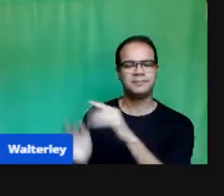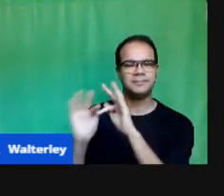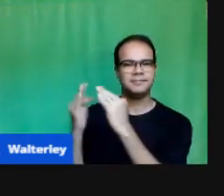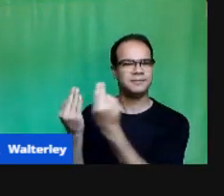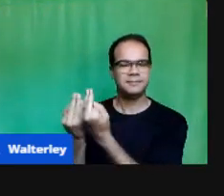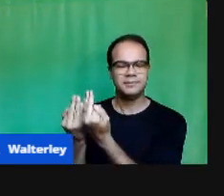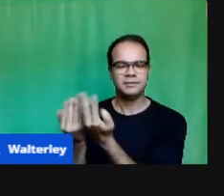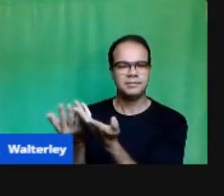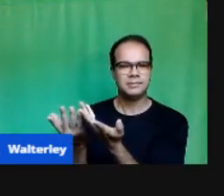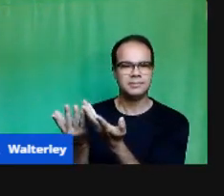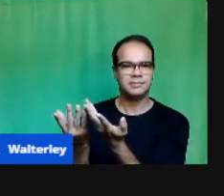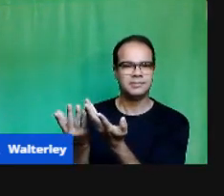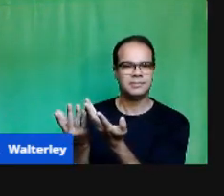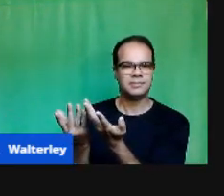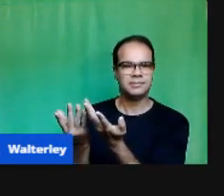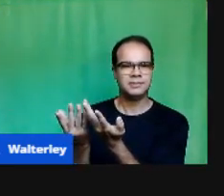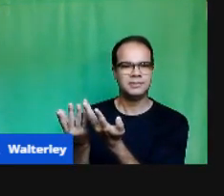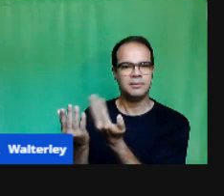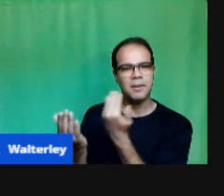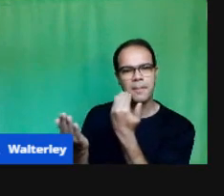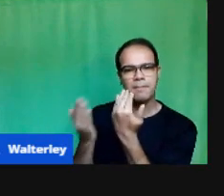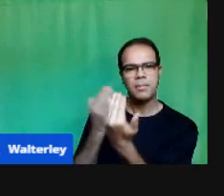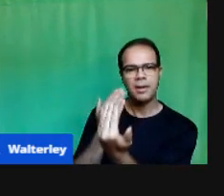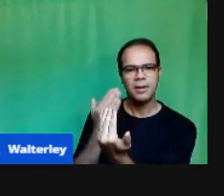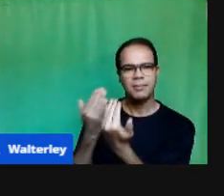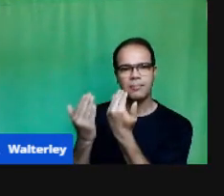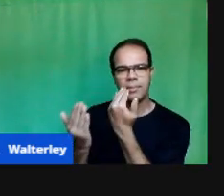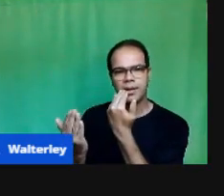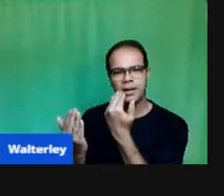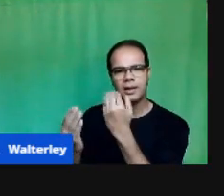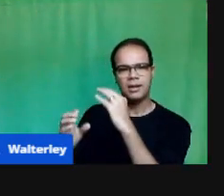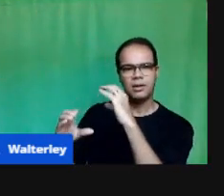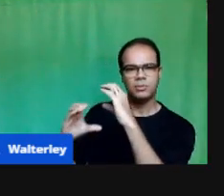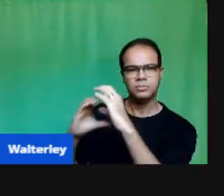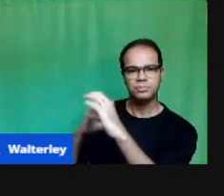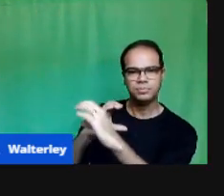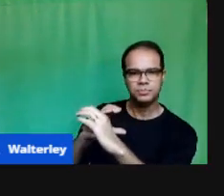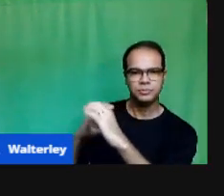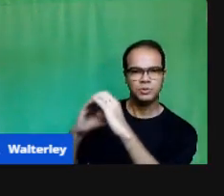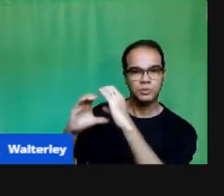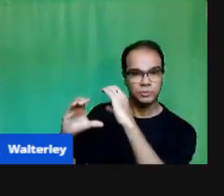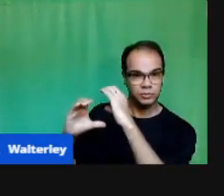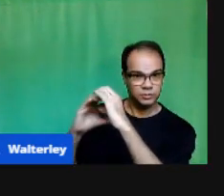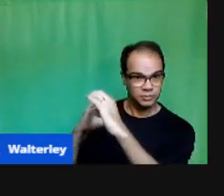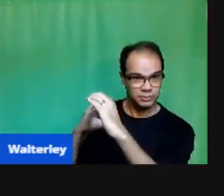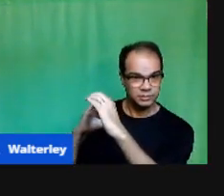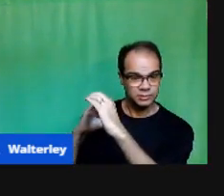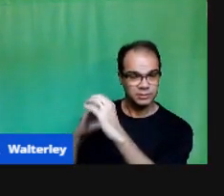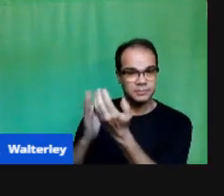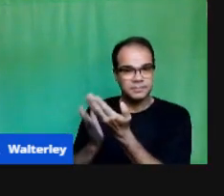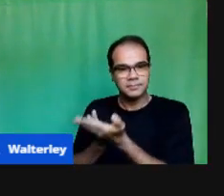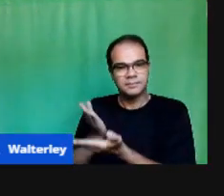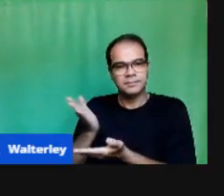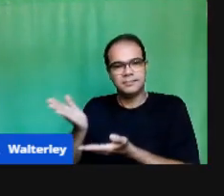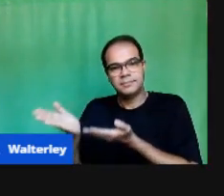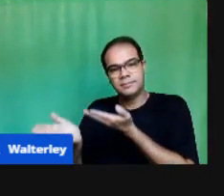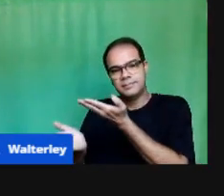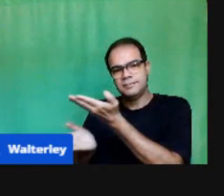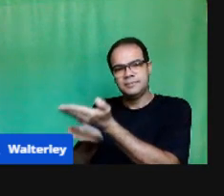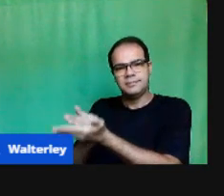conversas Que estabelecem A manutenção Do diálogo Os fluxos Das interações Isso